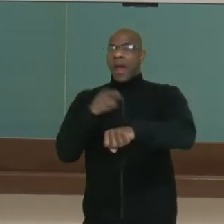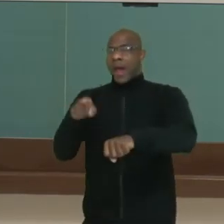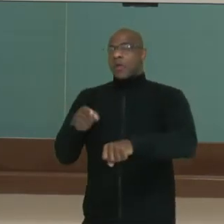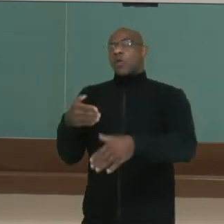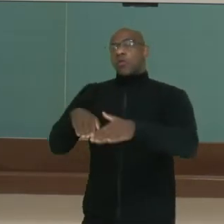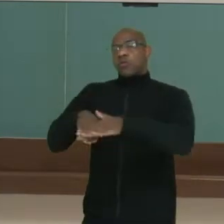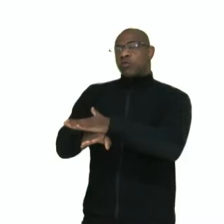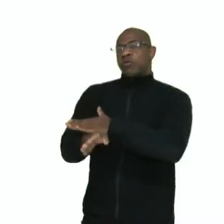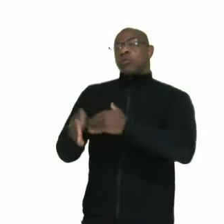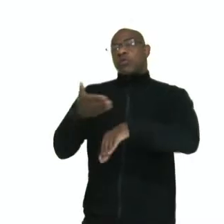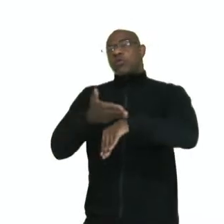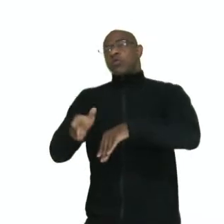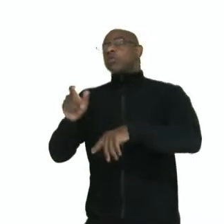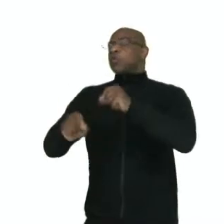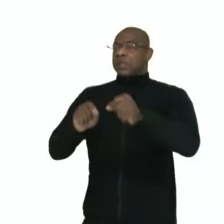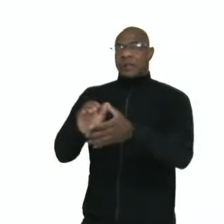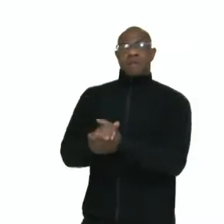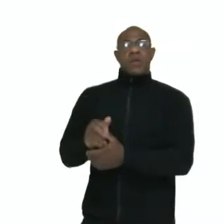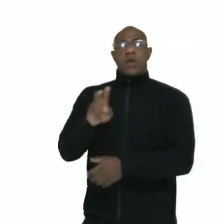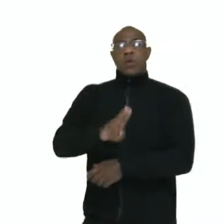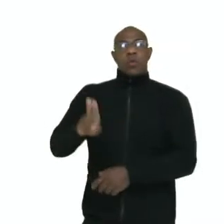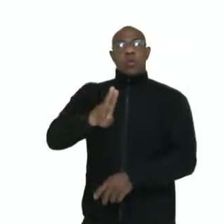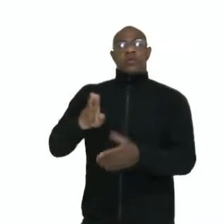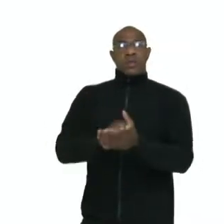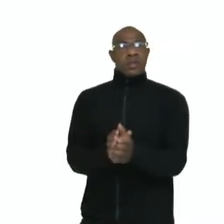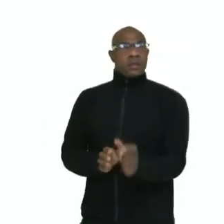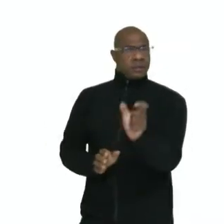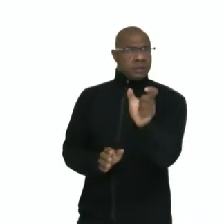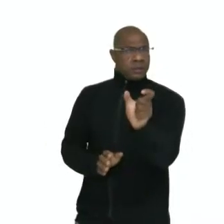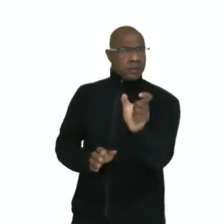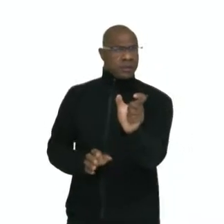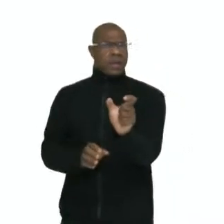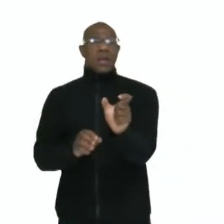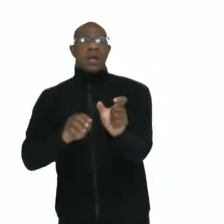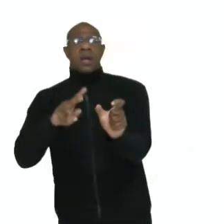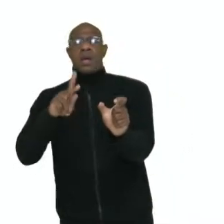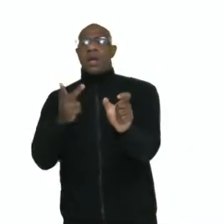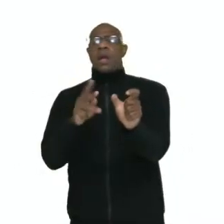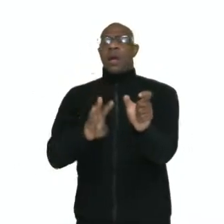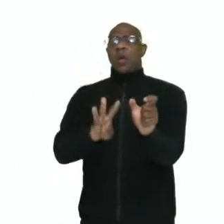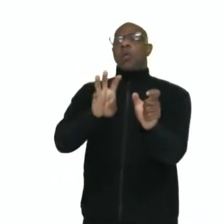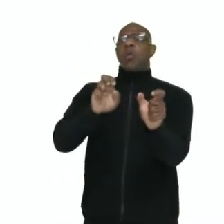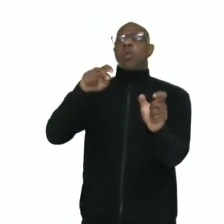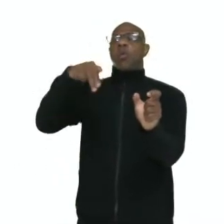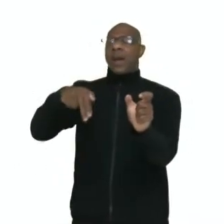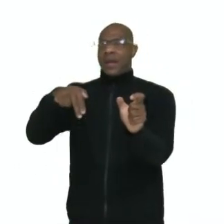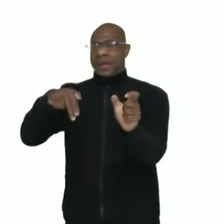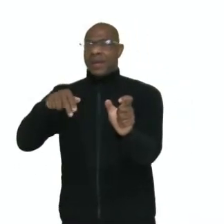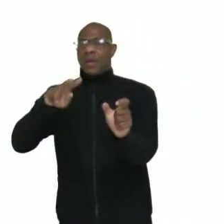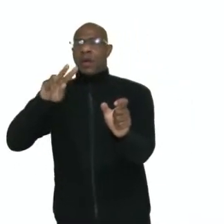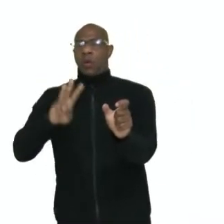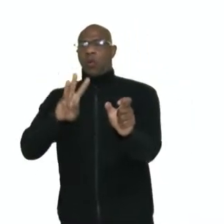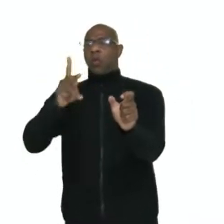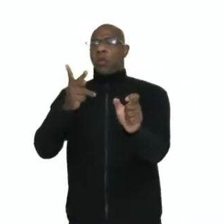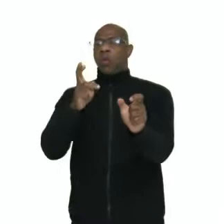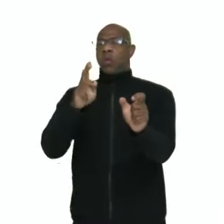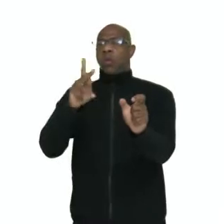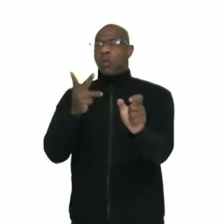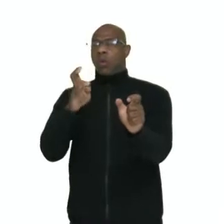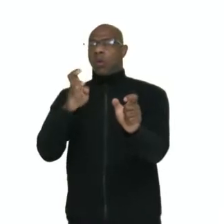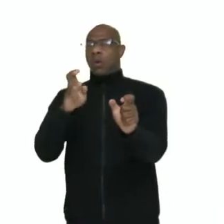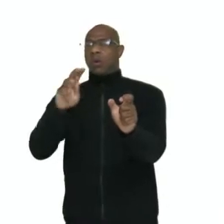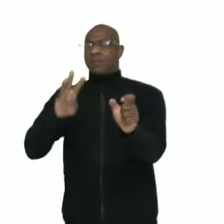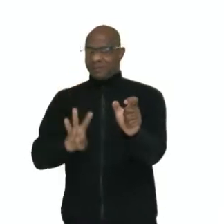você usa o adverbo when, que significa quando. Use a preposição at para dizer o horário em que algo